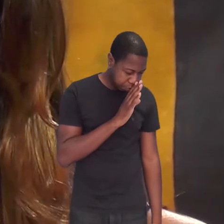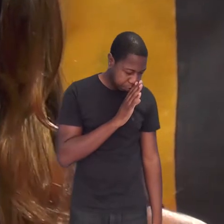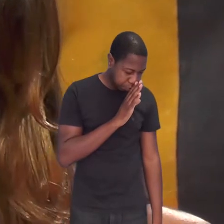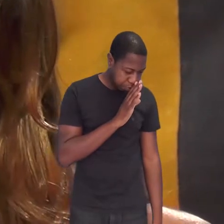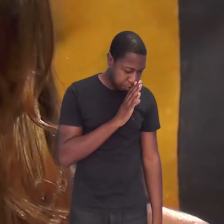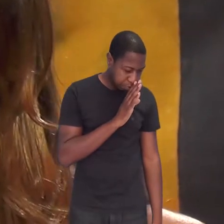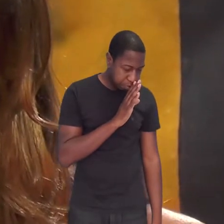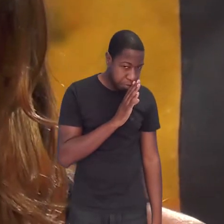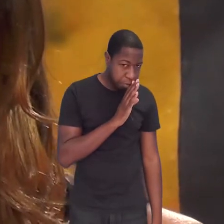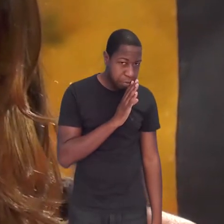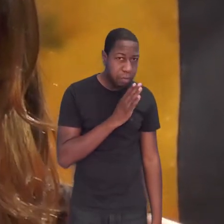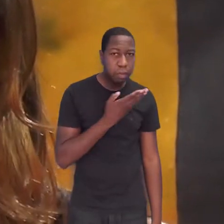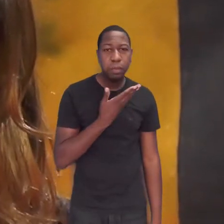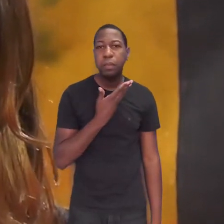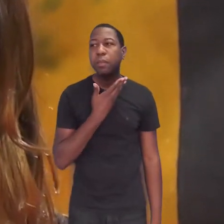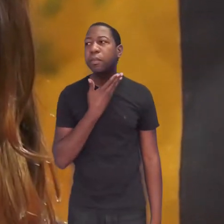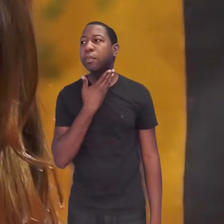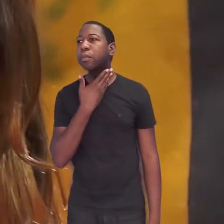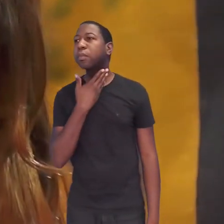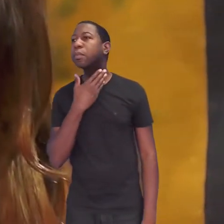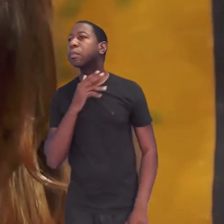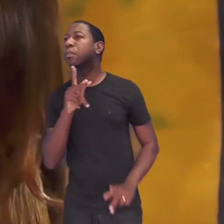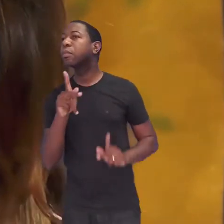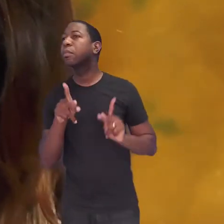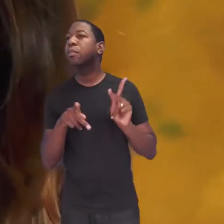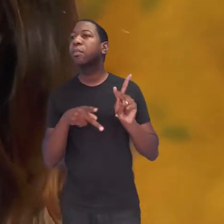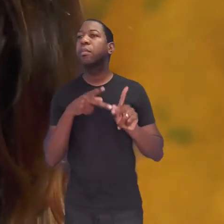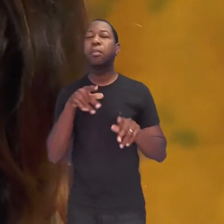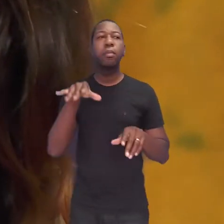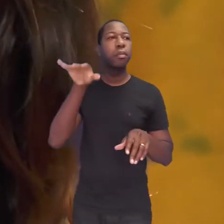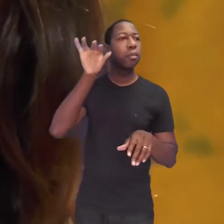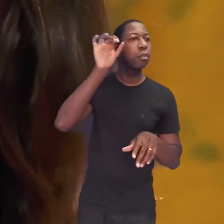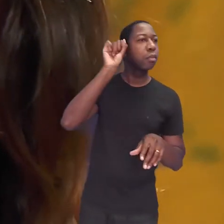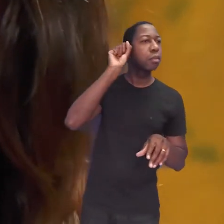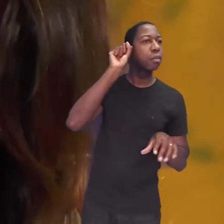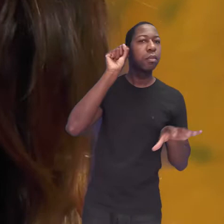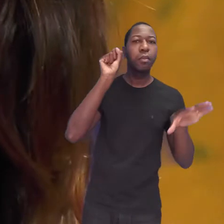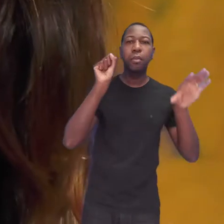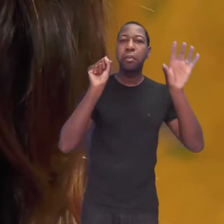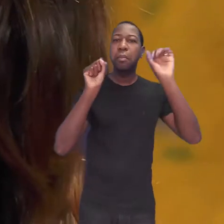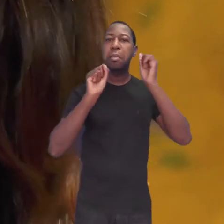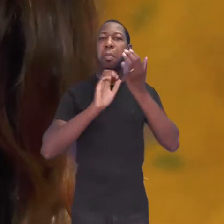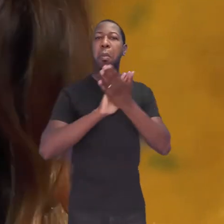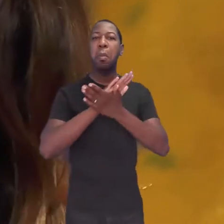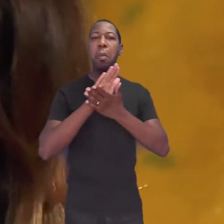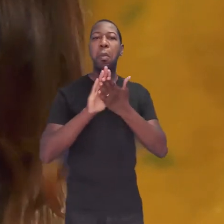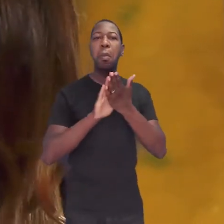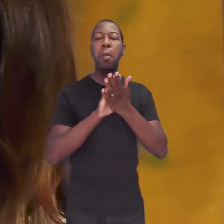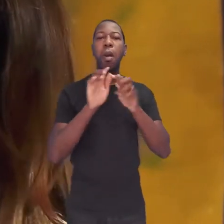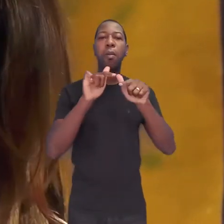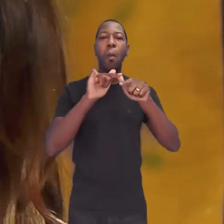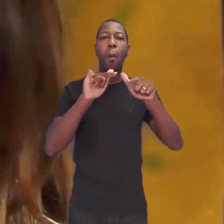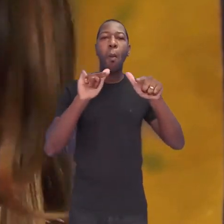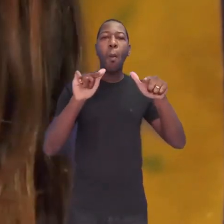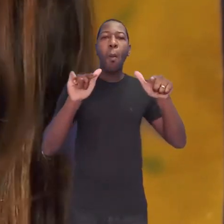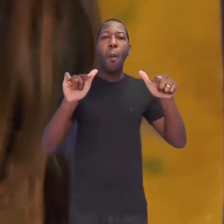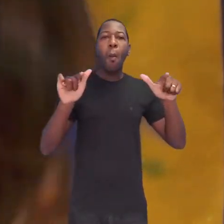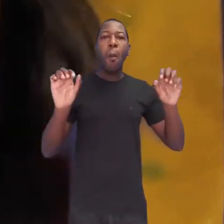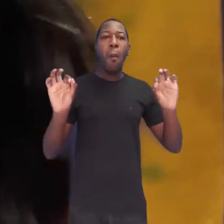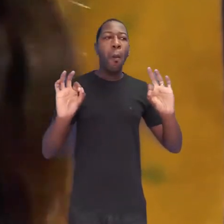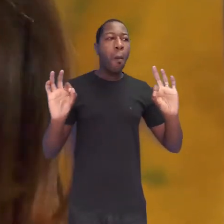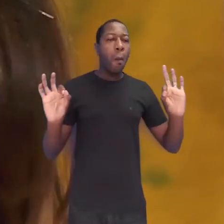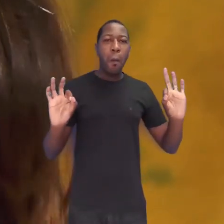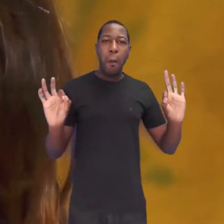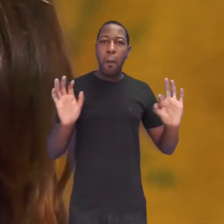mais a voz de ninguém. O reizinho no começo até gostou, sabe? Porque ele podia ficar falando e